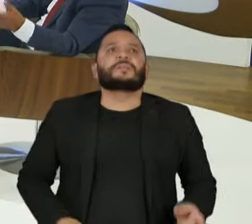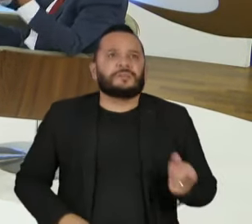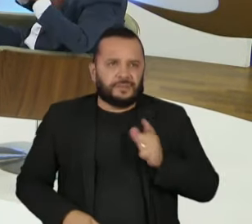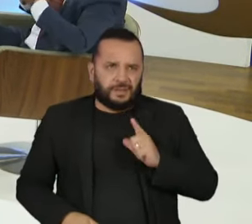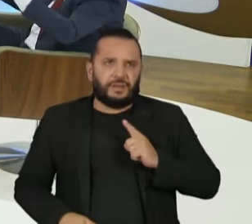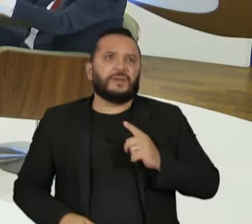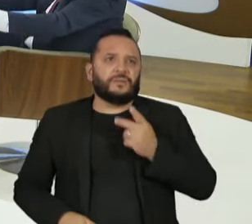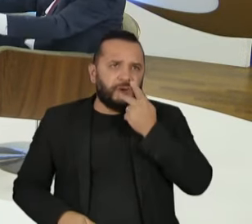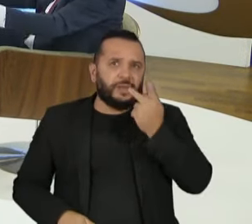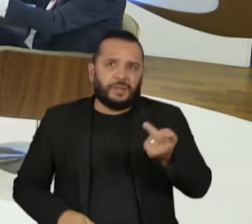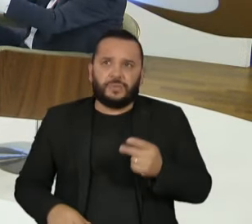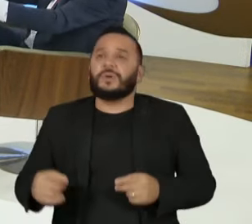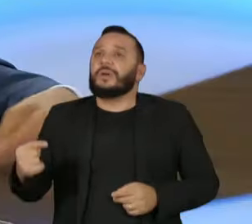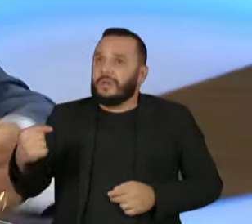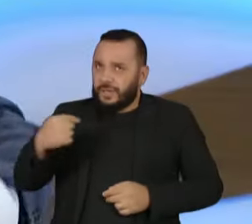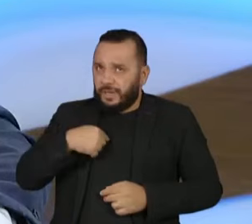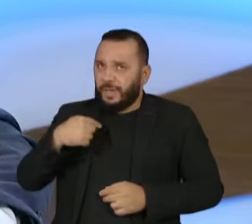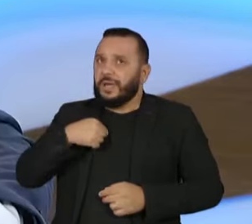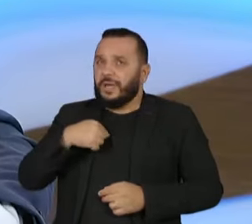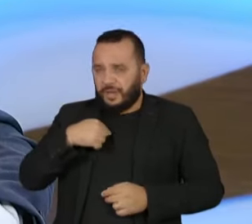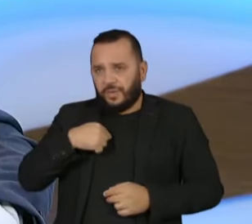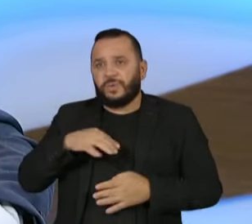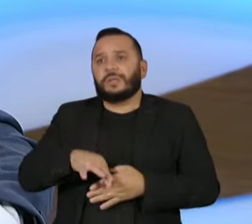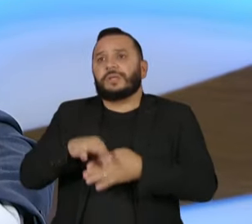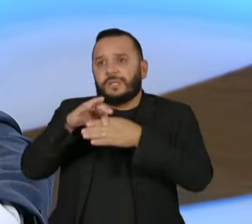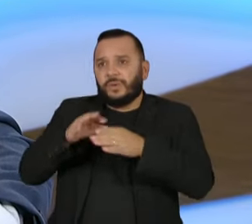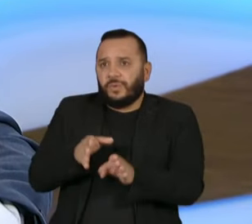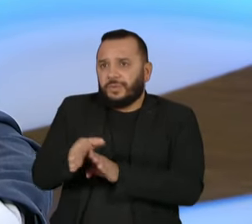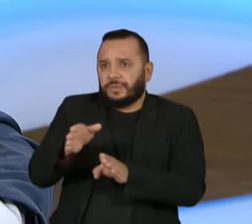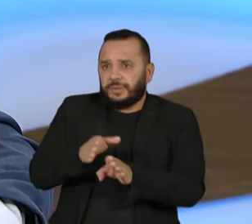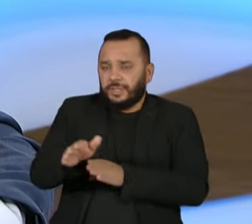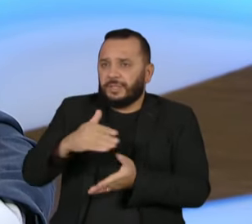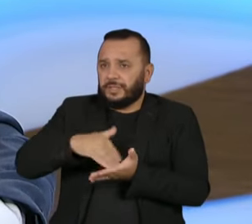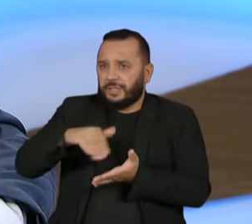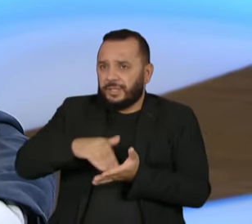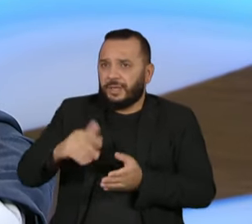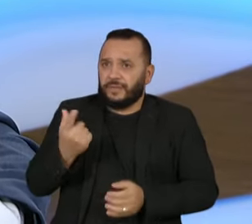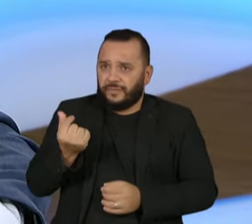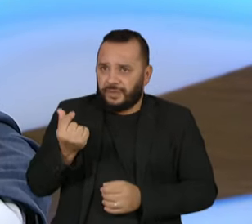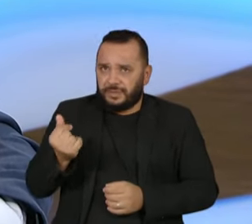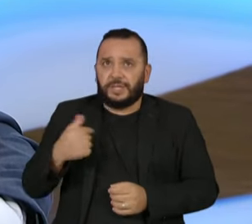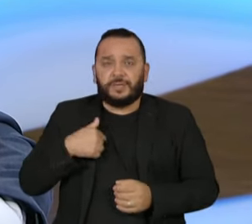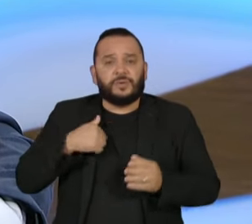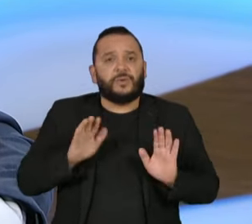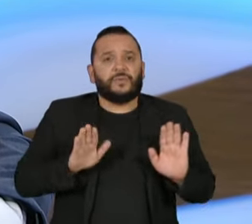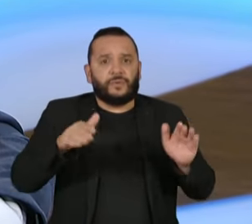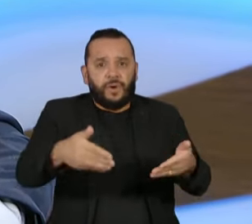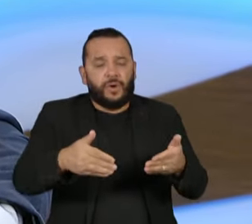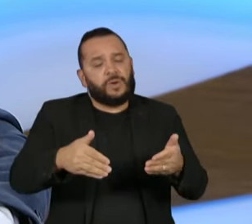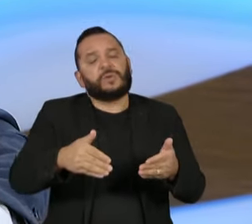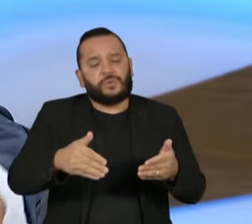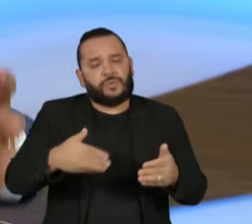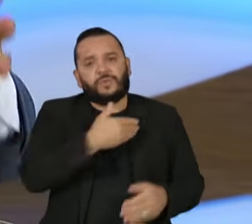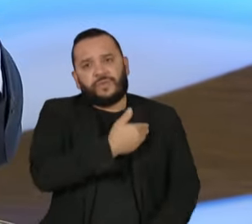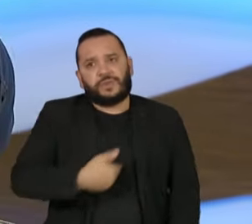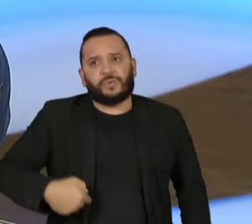eu liderei com o Conselho dos Secretários de Fazenda, com o Fórum dos Governadores do Brasil,